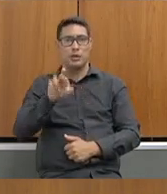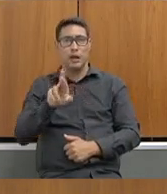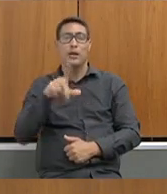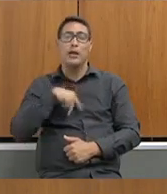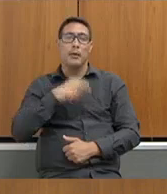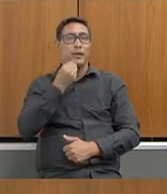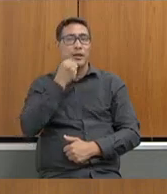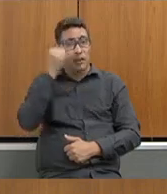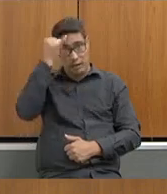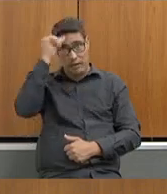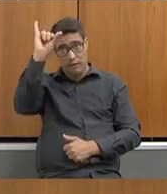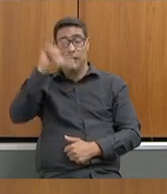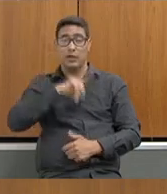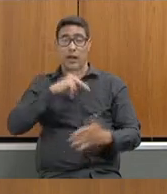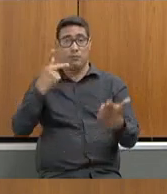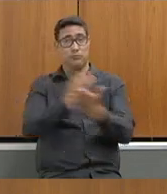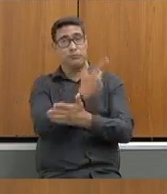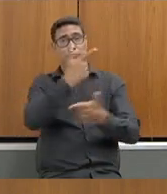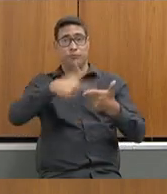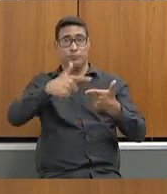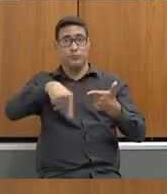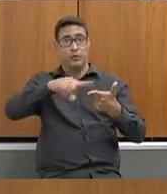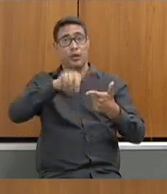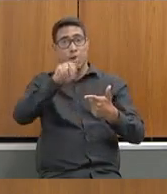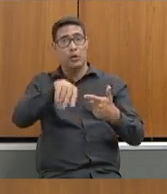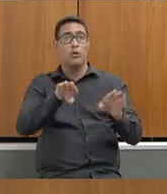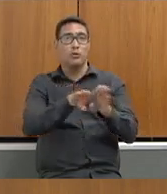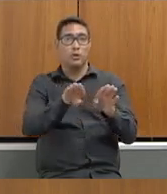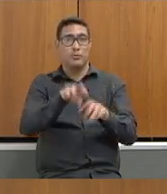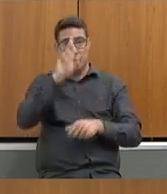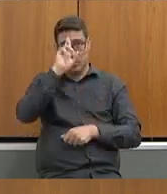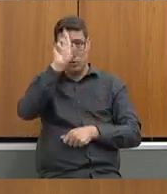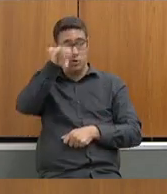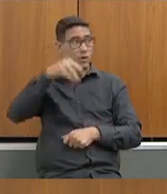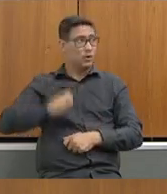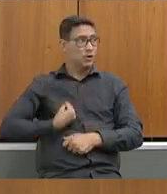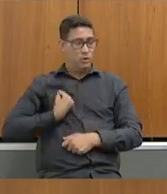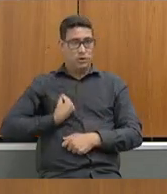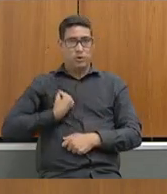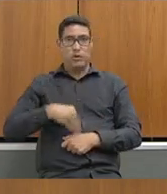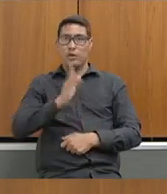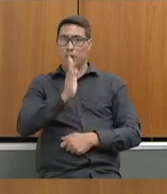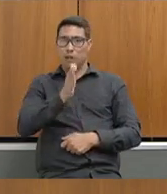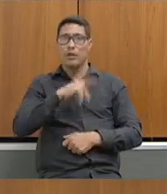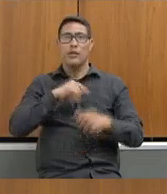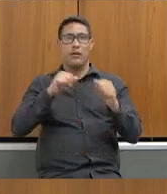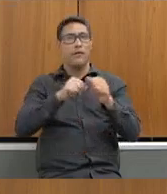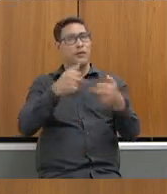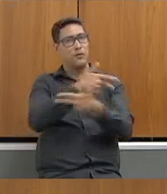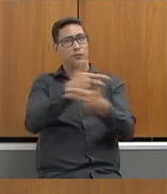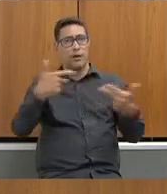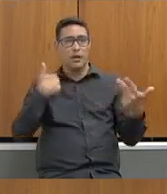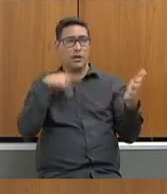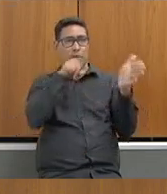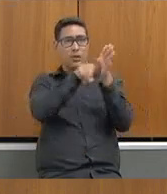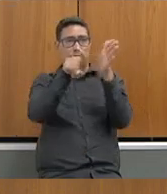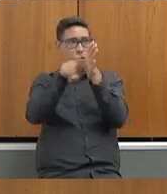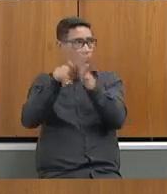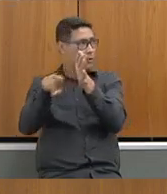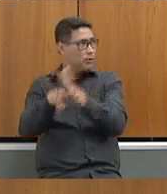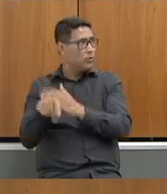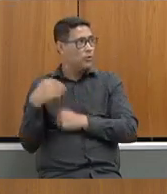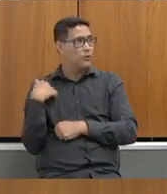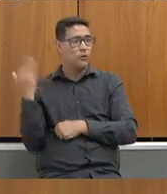situações. E os nossos diretores já estão orientados contra essa ação. Você fez várias perguntas, então, eu vou seguir. sabemos